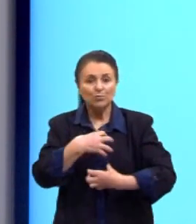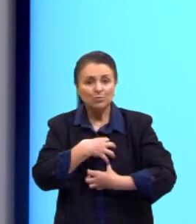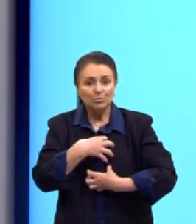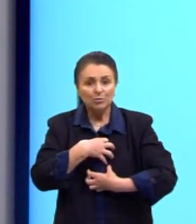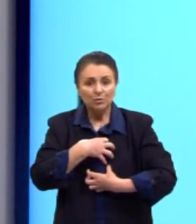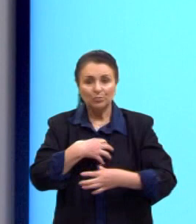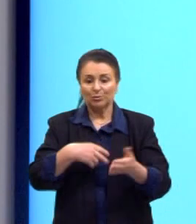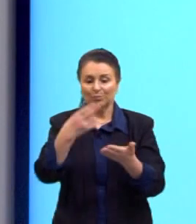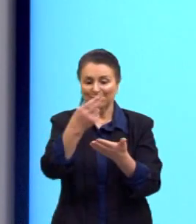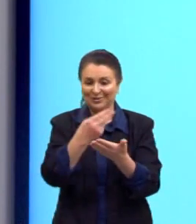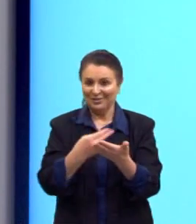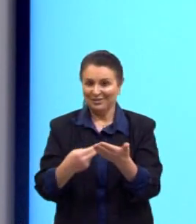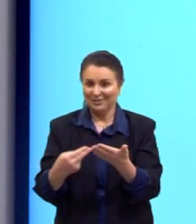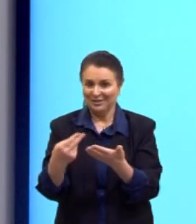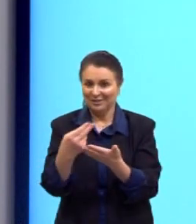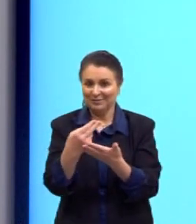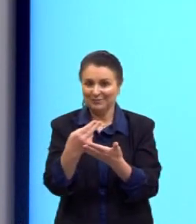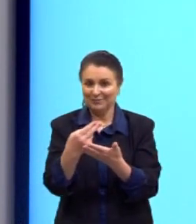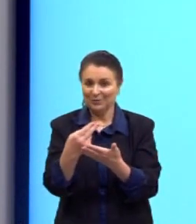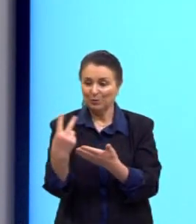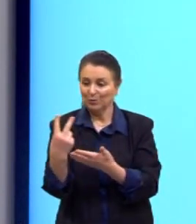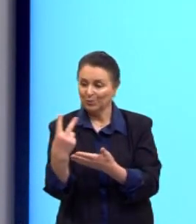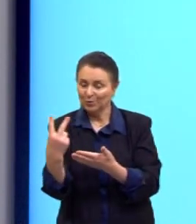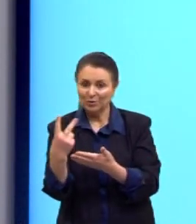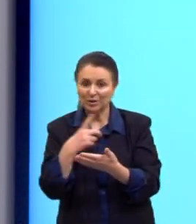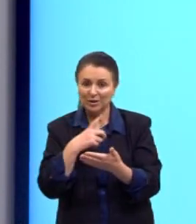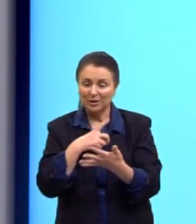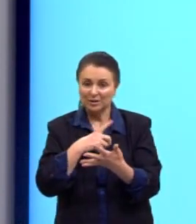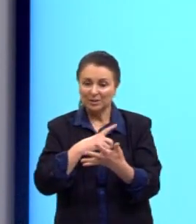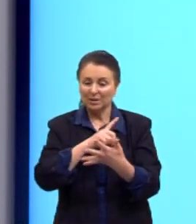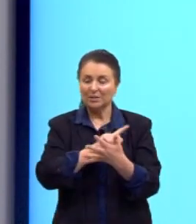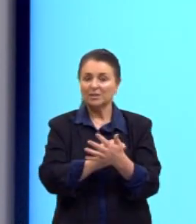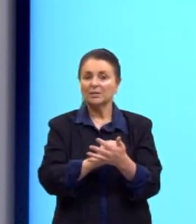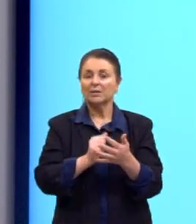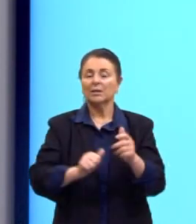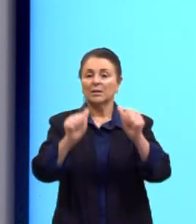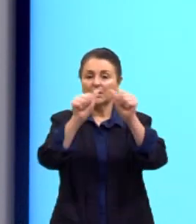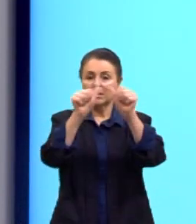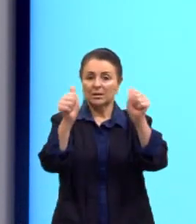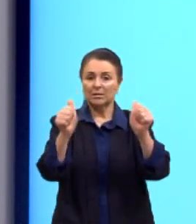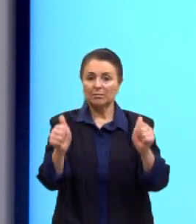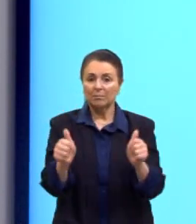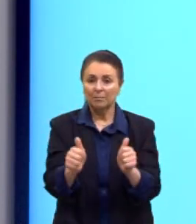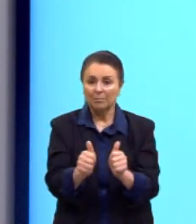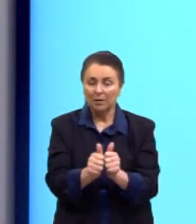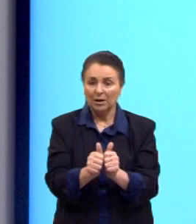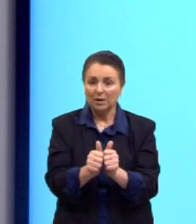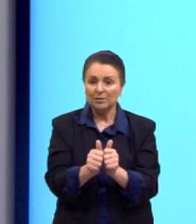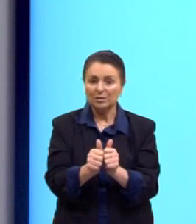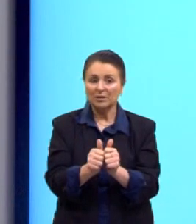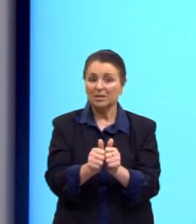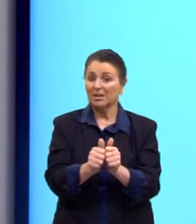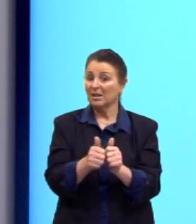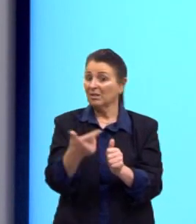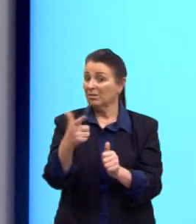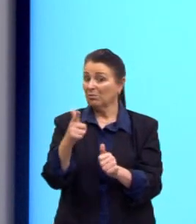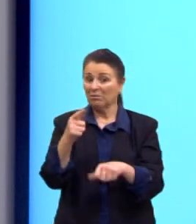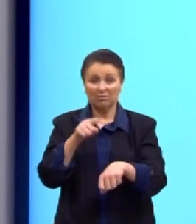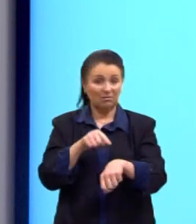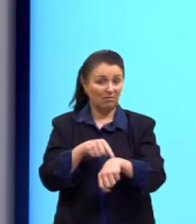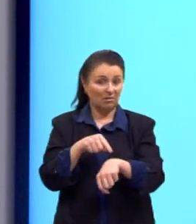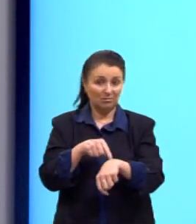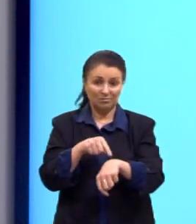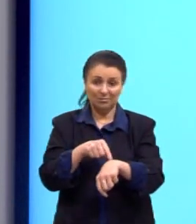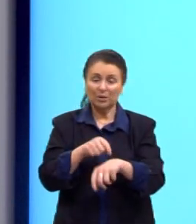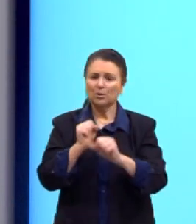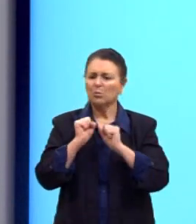desenho. Ele pertence a imagens que a gente considera como atemporais, porque elas podem ser